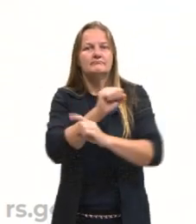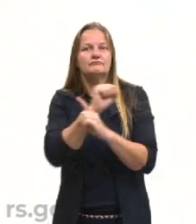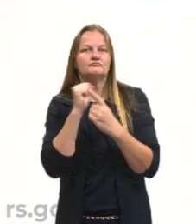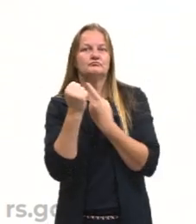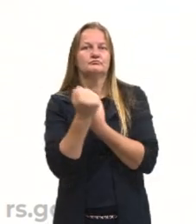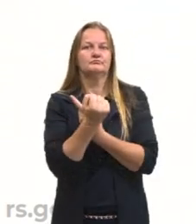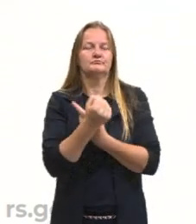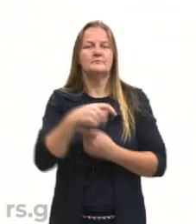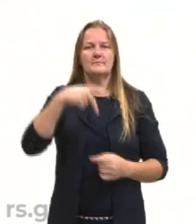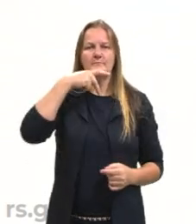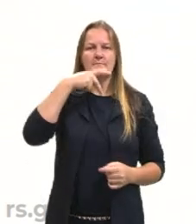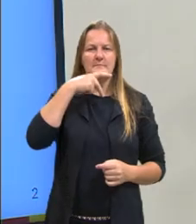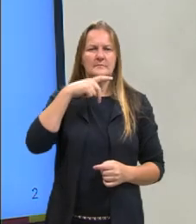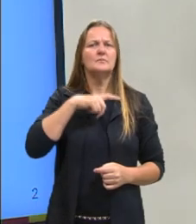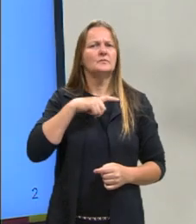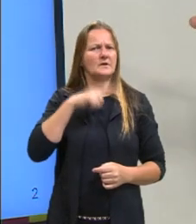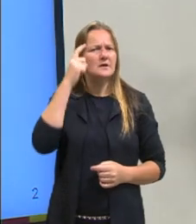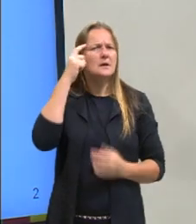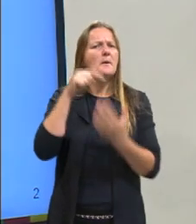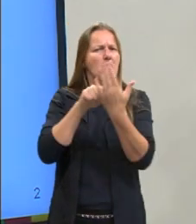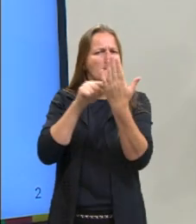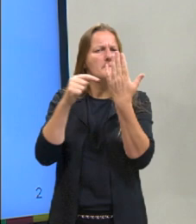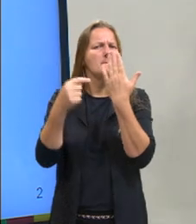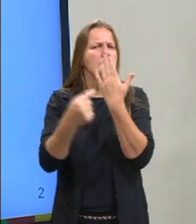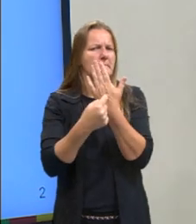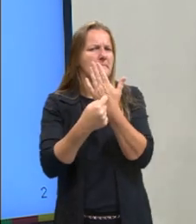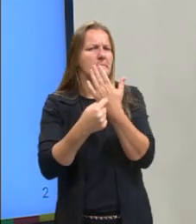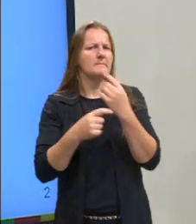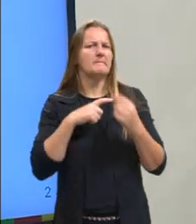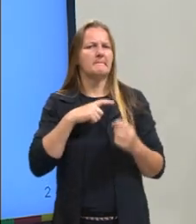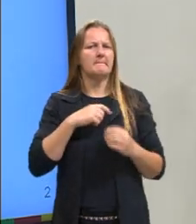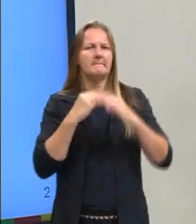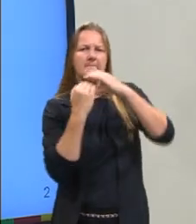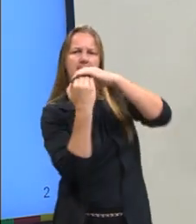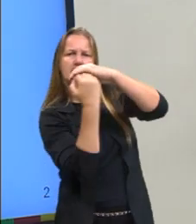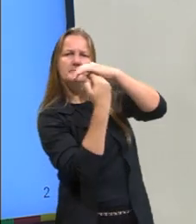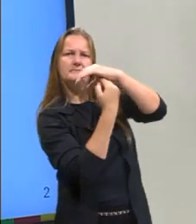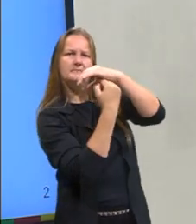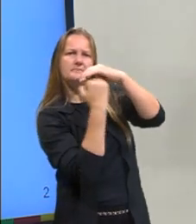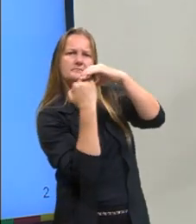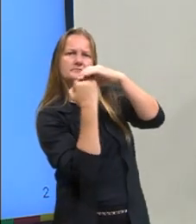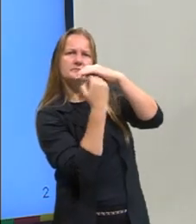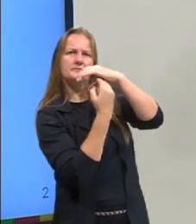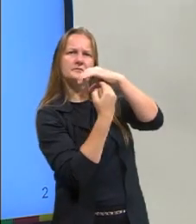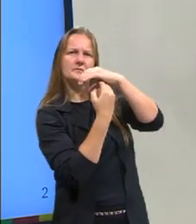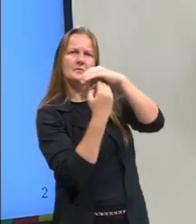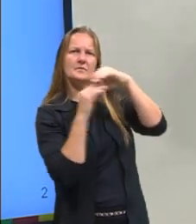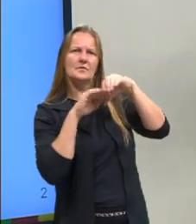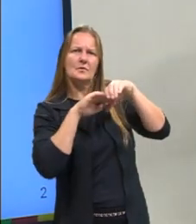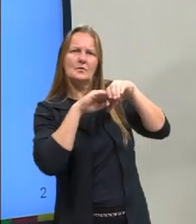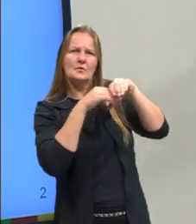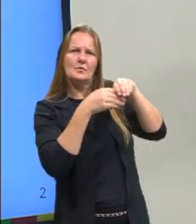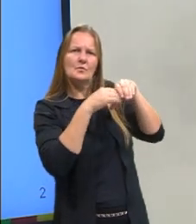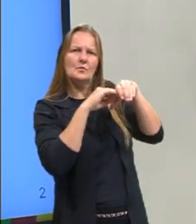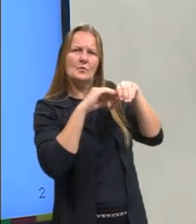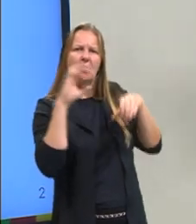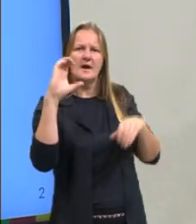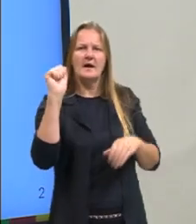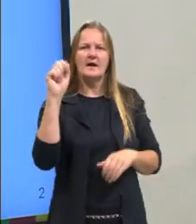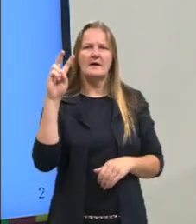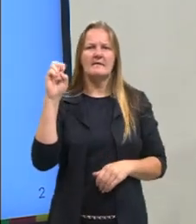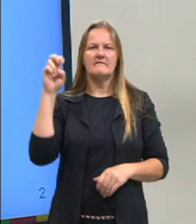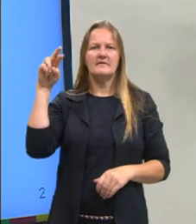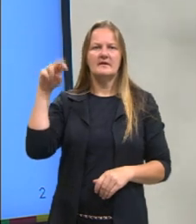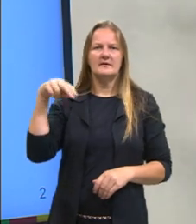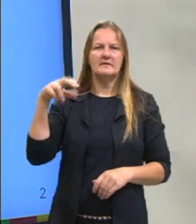que o Platão tem essa metáfora, essa alegoria da caverna, onde ele tenta explicar a sua Teoria do Conhecimento através da alegoria